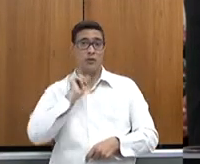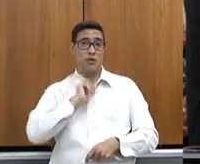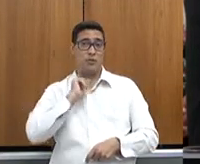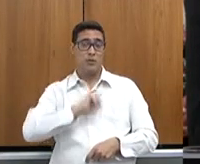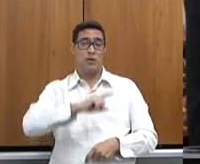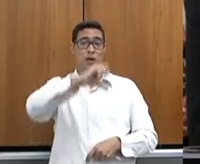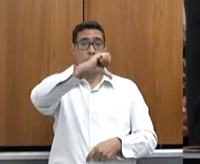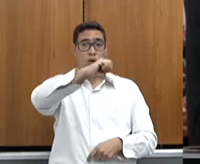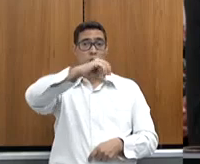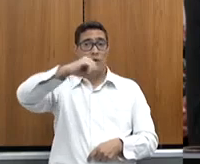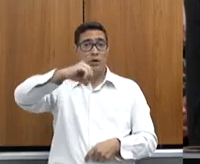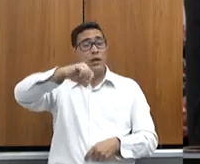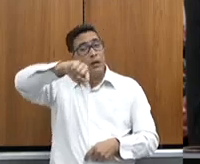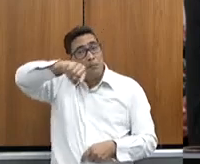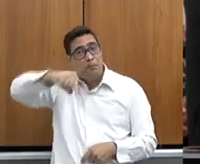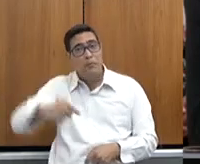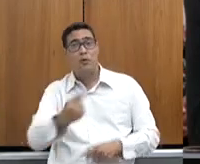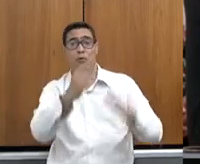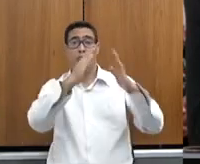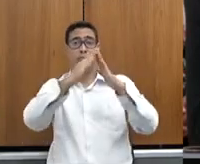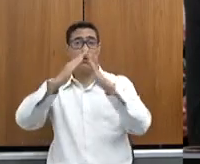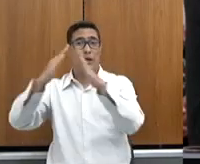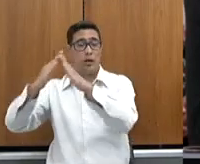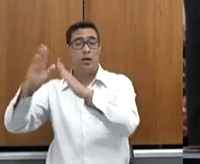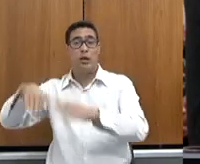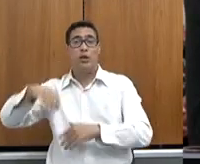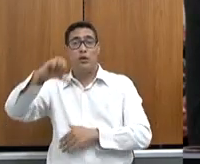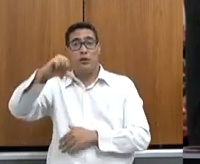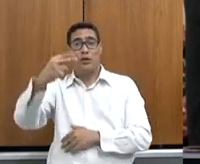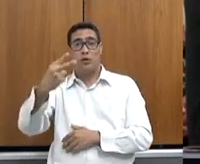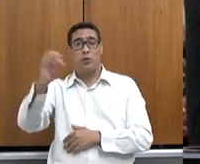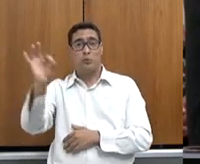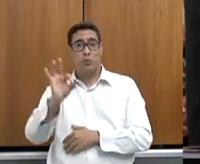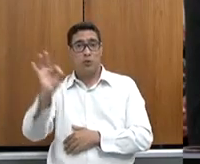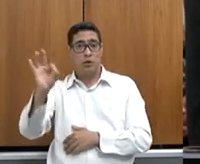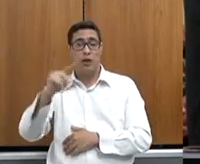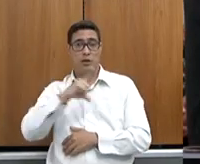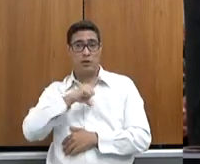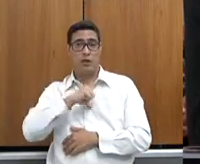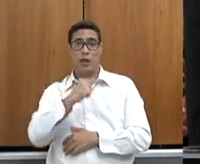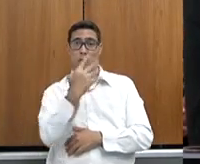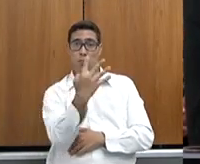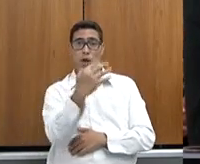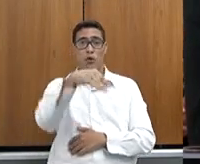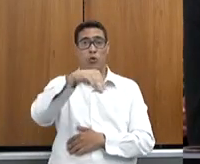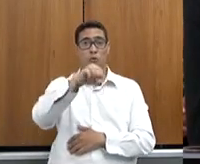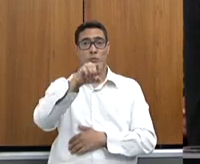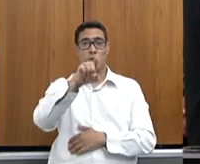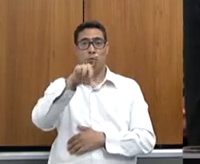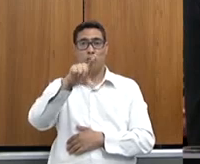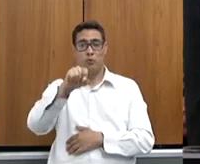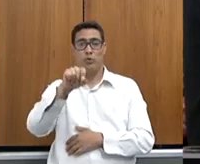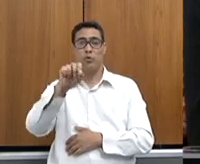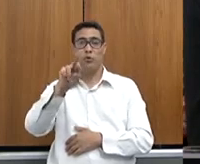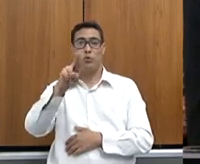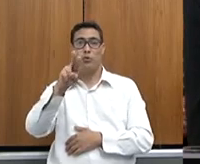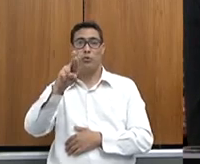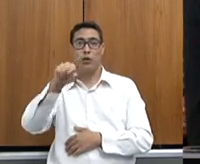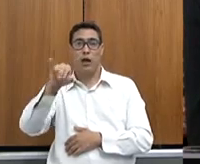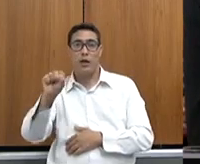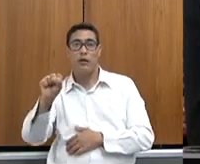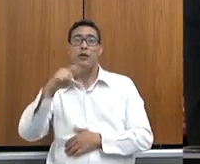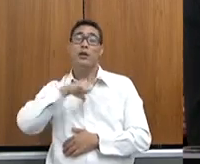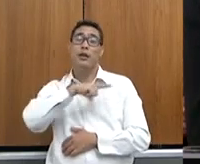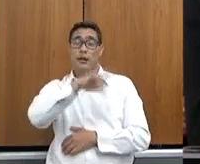900 mil propriedades, onde 92% delas têm até quatro módulos rurais, e é extremamente importante a gente